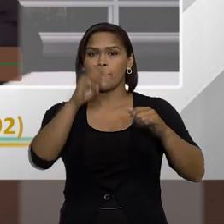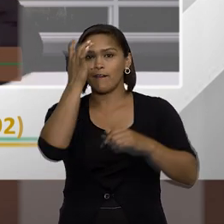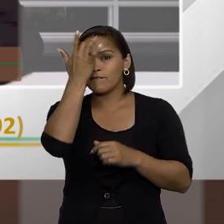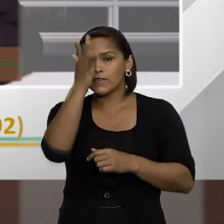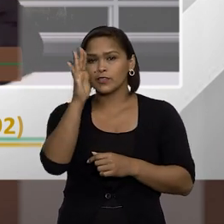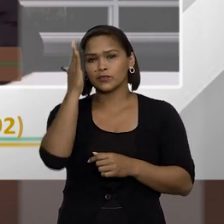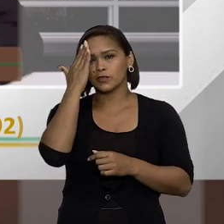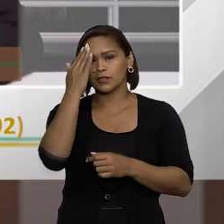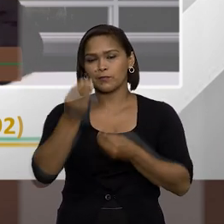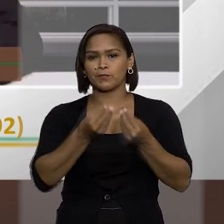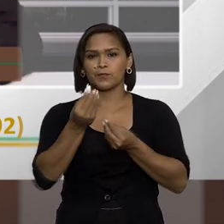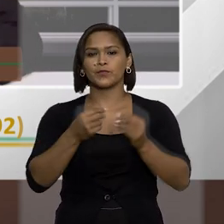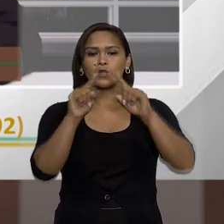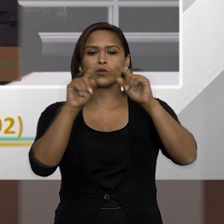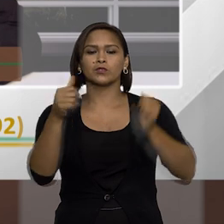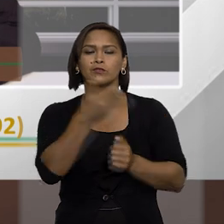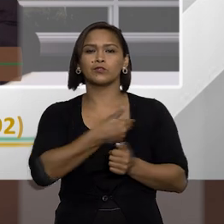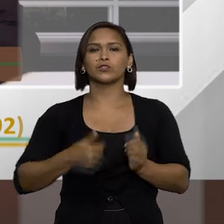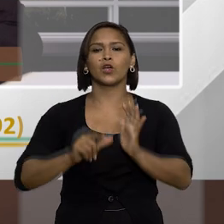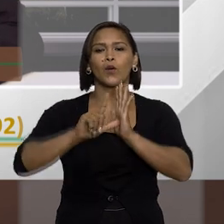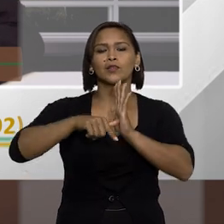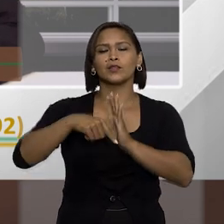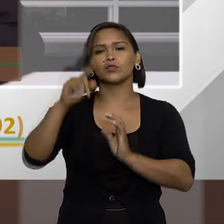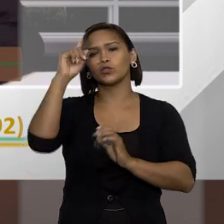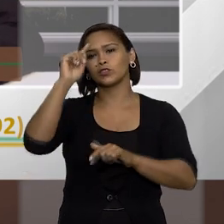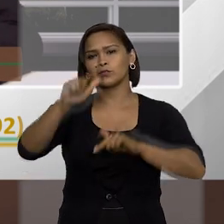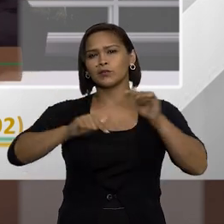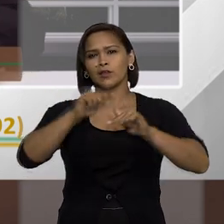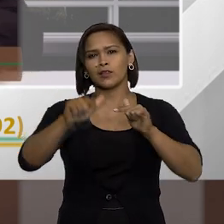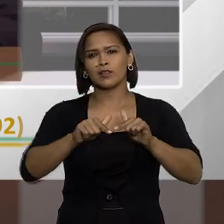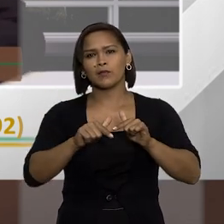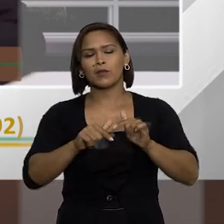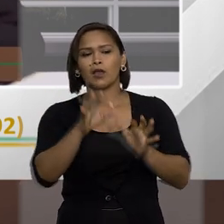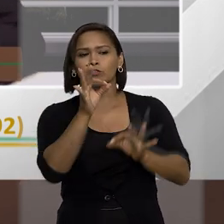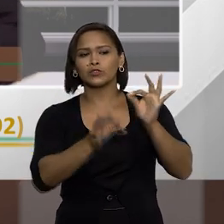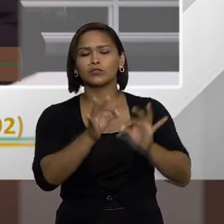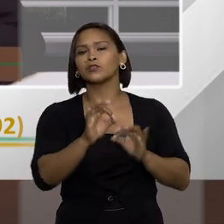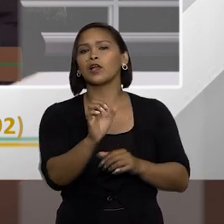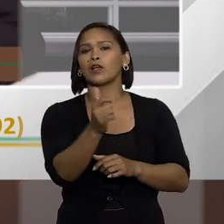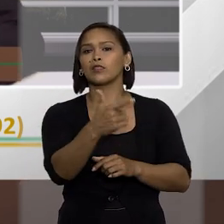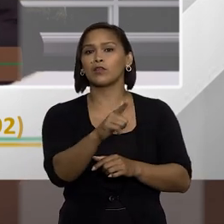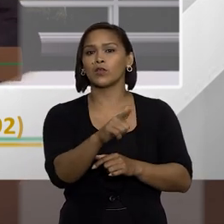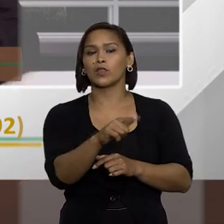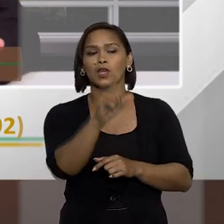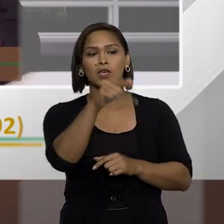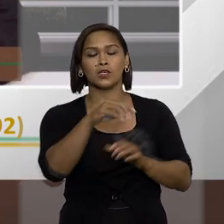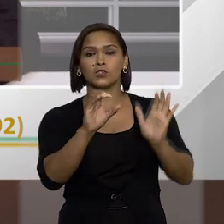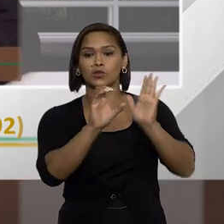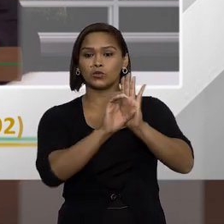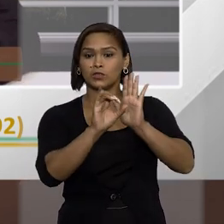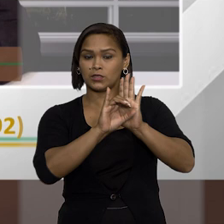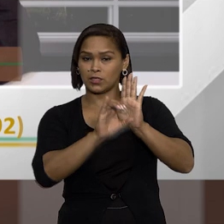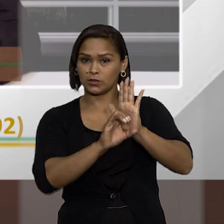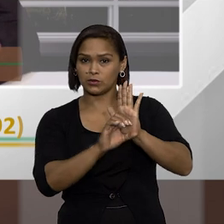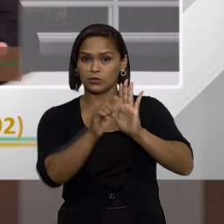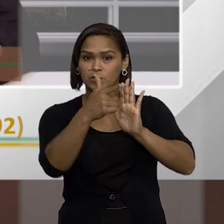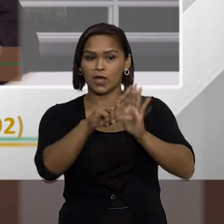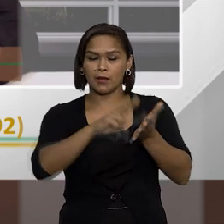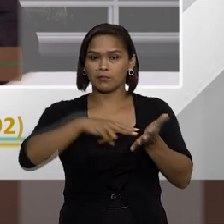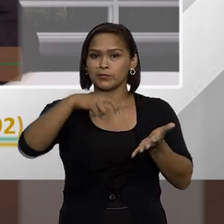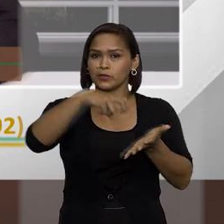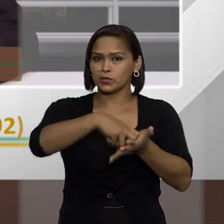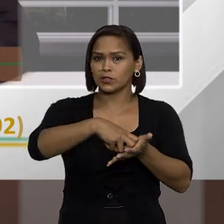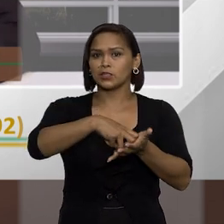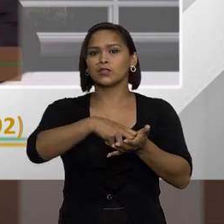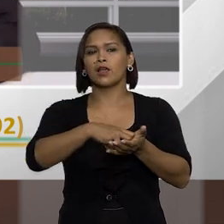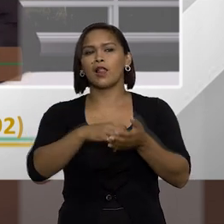né, para ficar mais fácil entender. O servidor chegou atrasado um dia para trabalhar de forma injustificada. Isso no estatuto, geralmente é